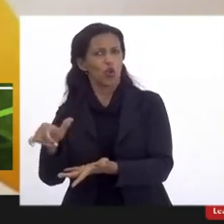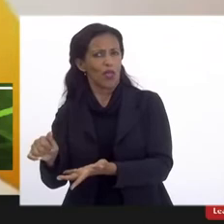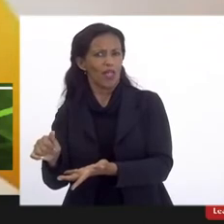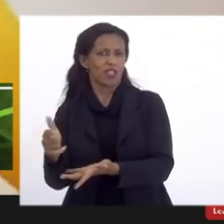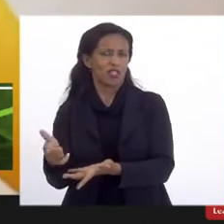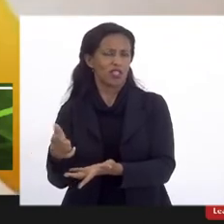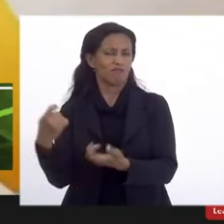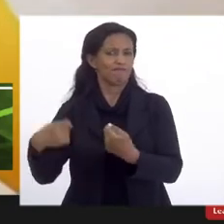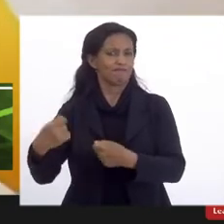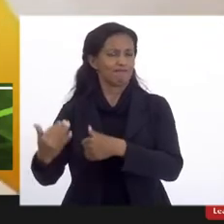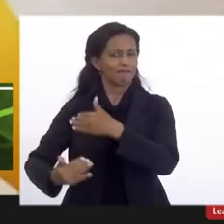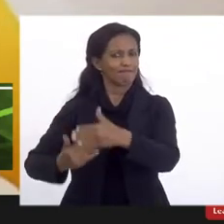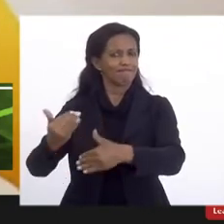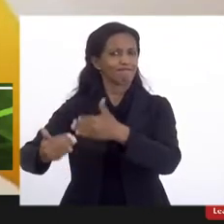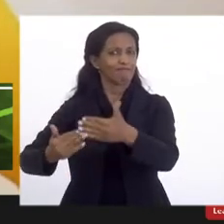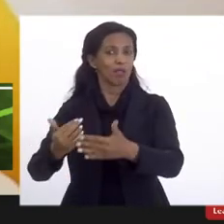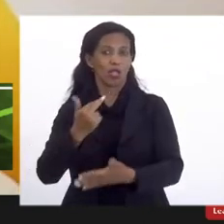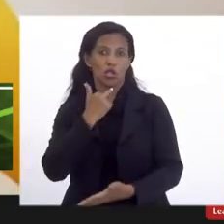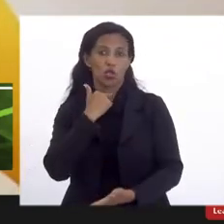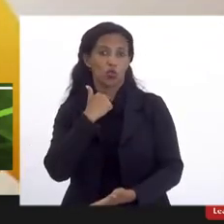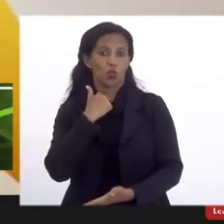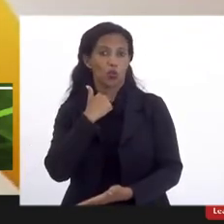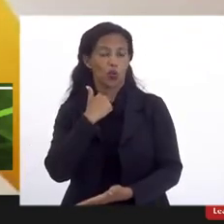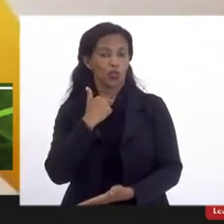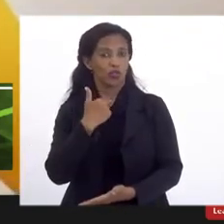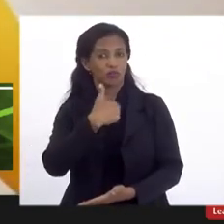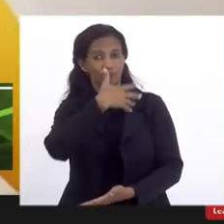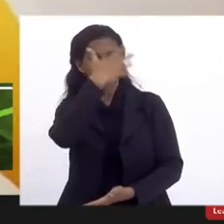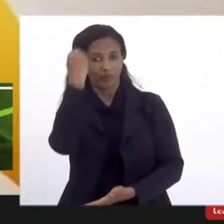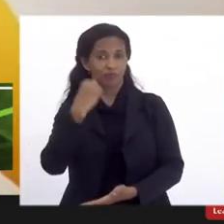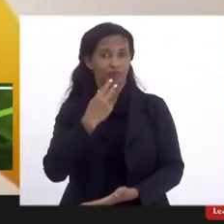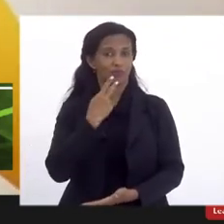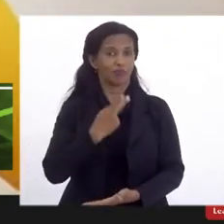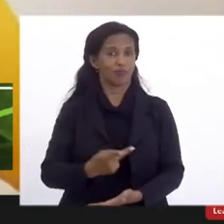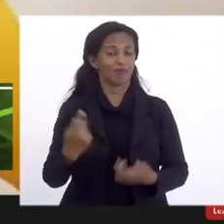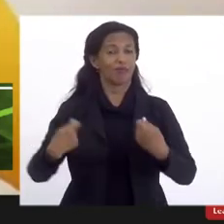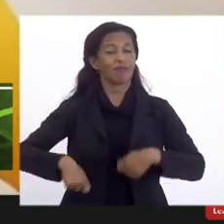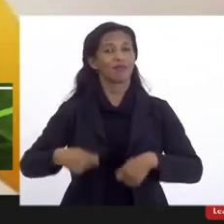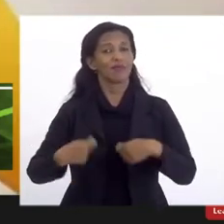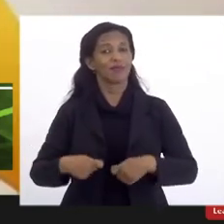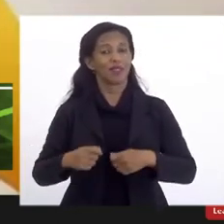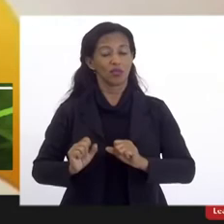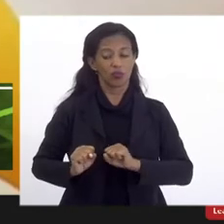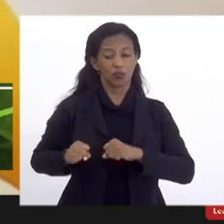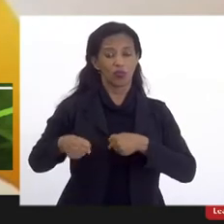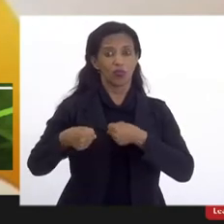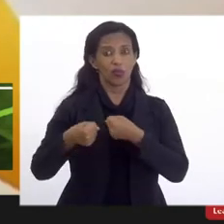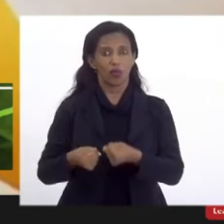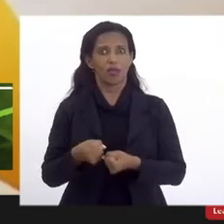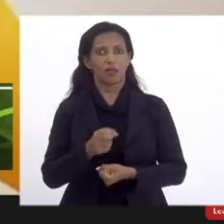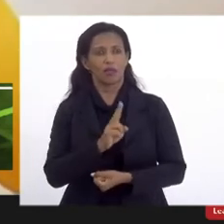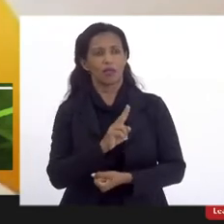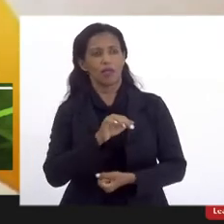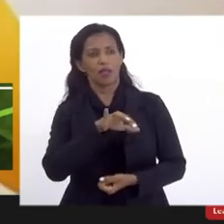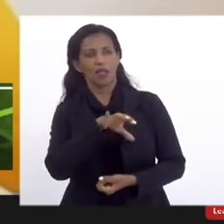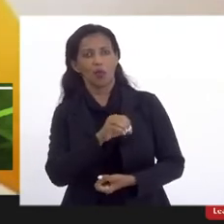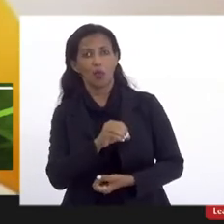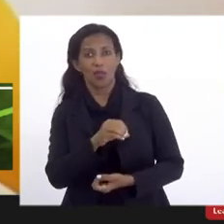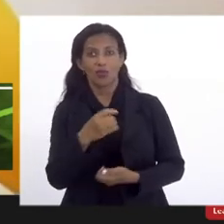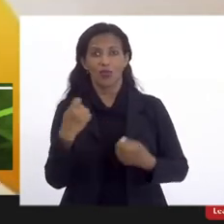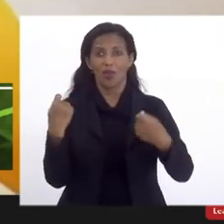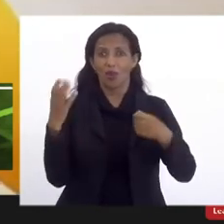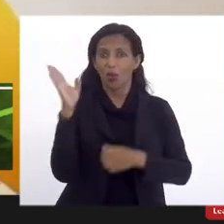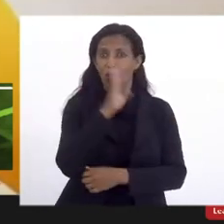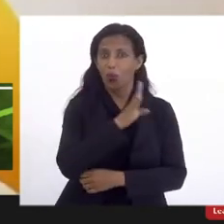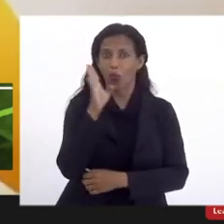UERJ. Mas a gente não pode deixar de registrar que a necessidade de fortalecimento da UESO que se tornou uma urgência